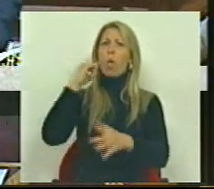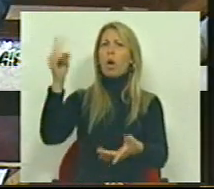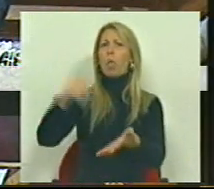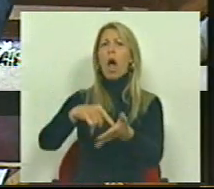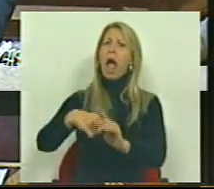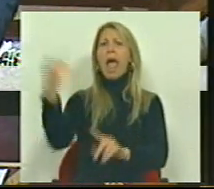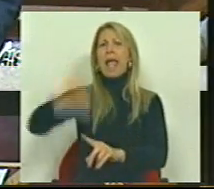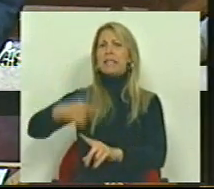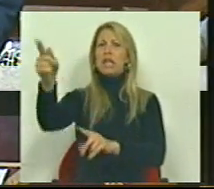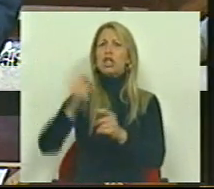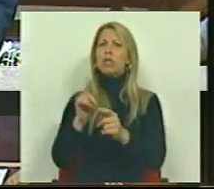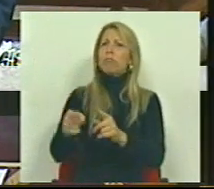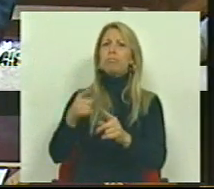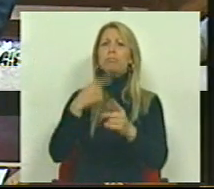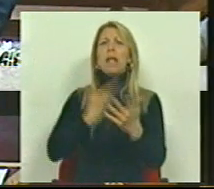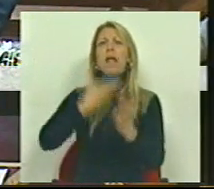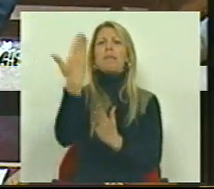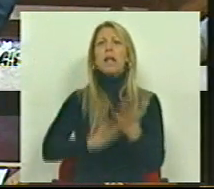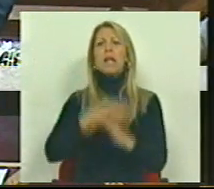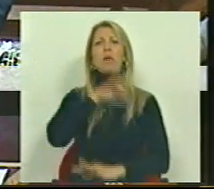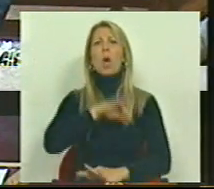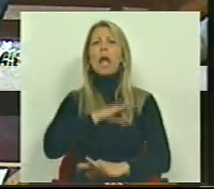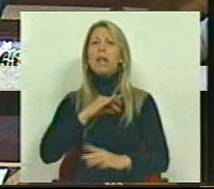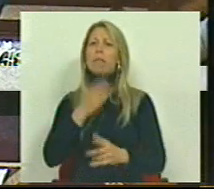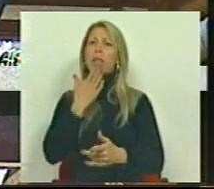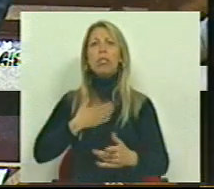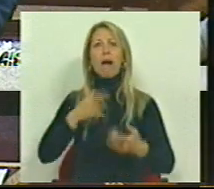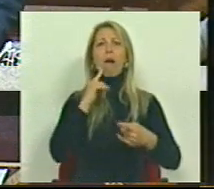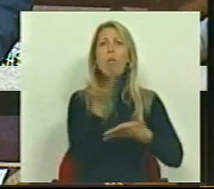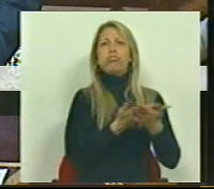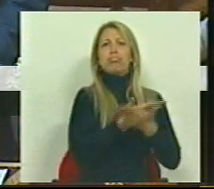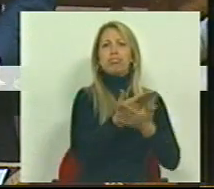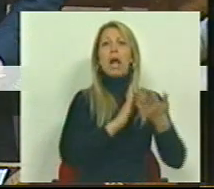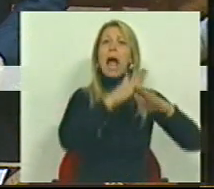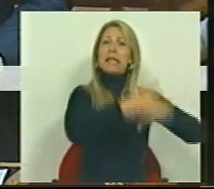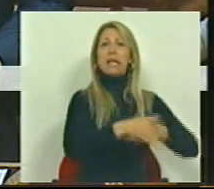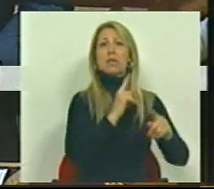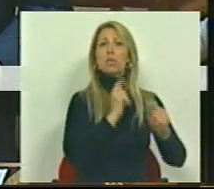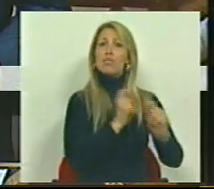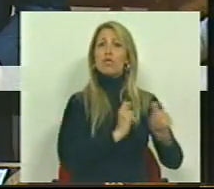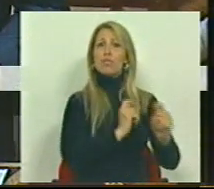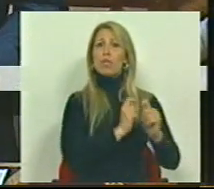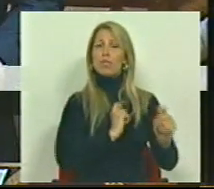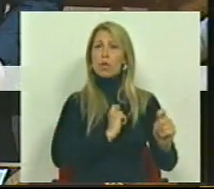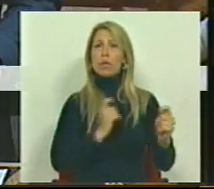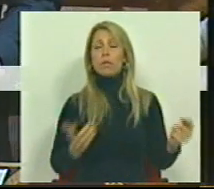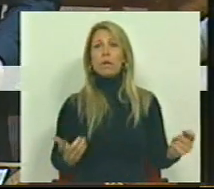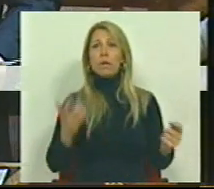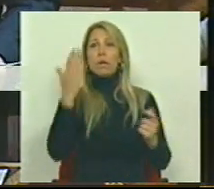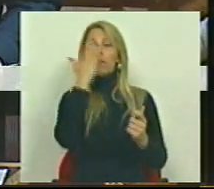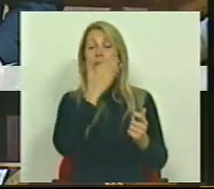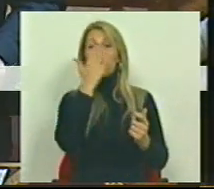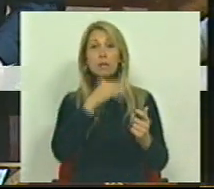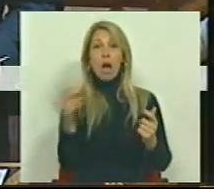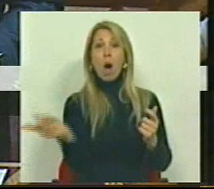aquilo que é a declaração de rendimentos para ter acesso a esta prestação. Pois há a situação de ambos, se ambos os idosos